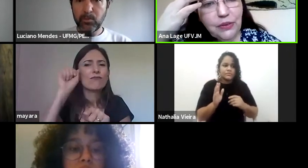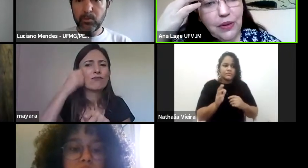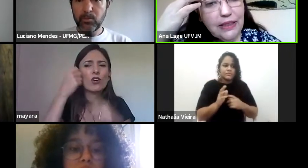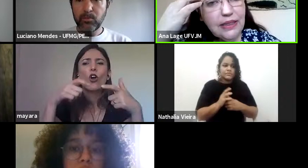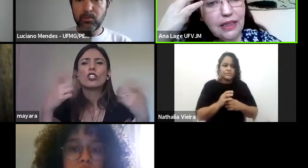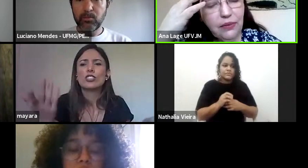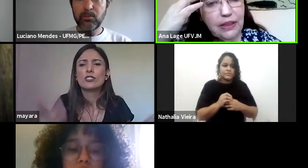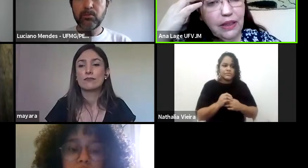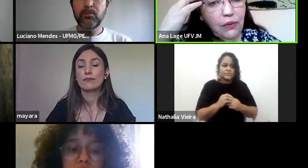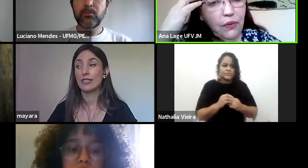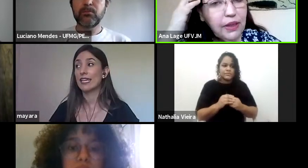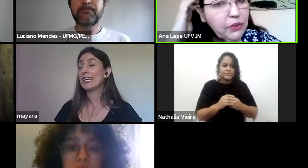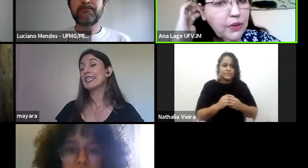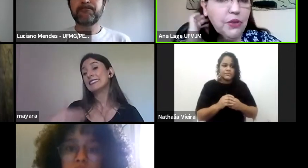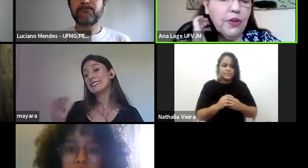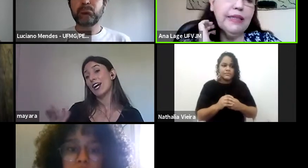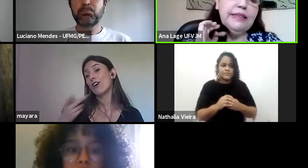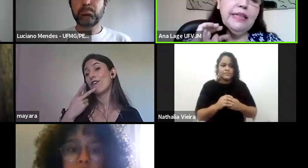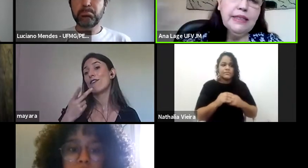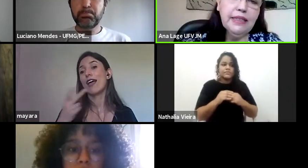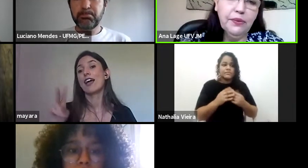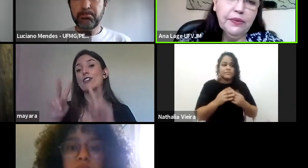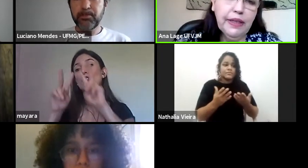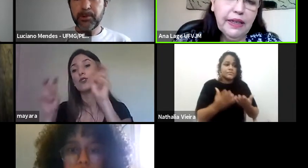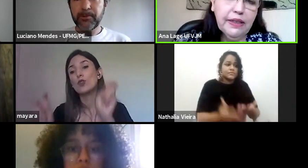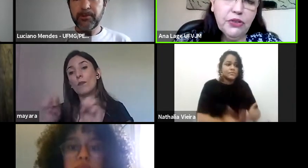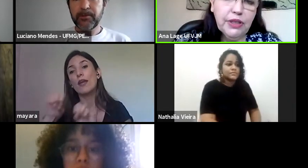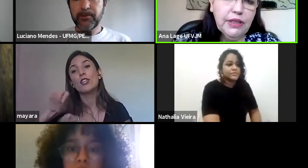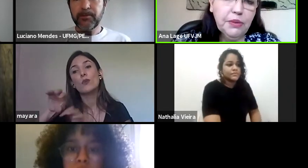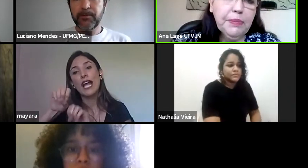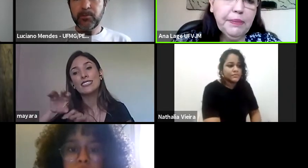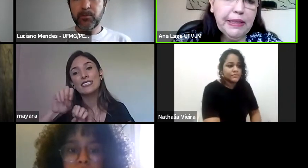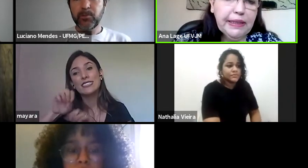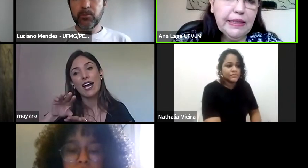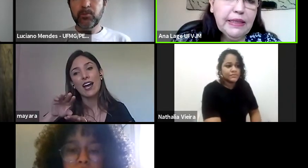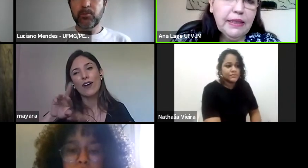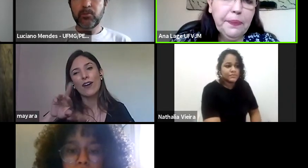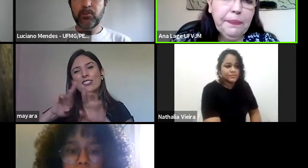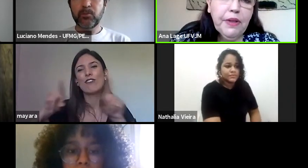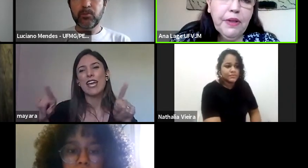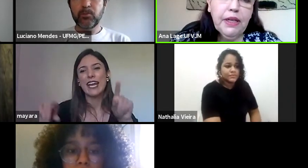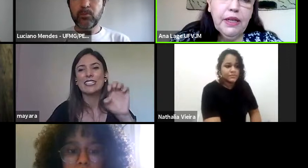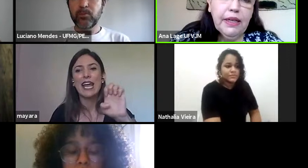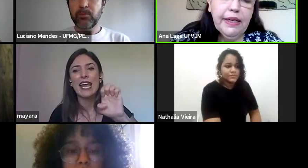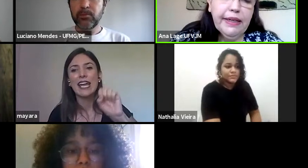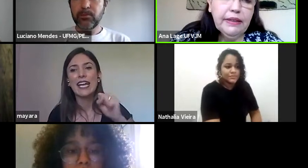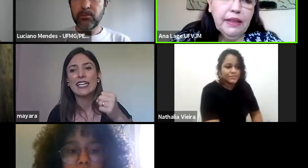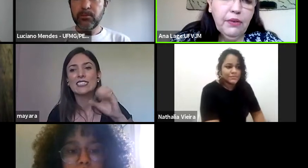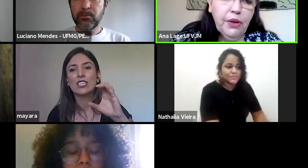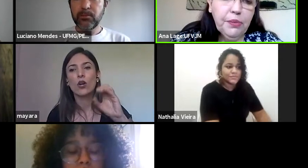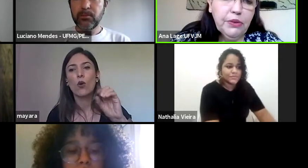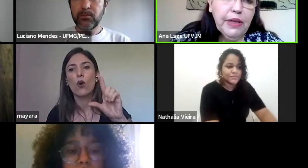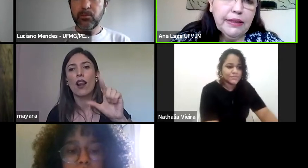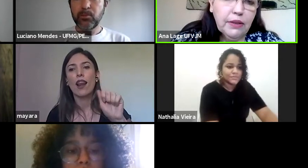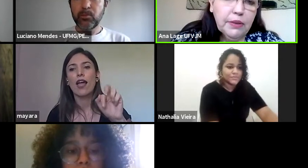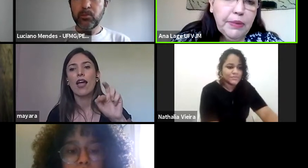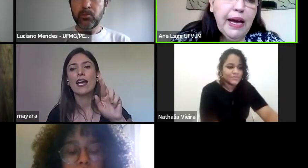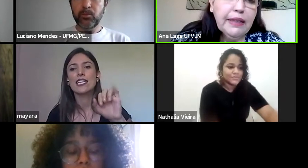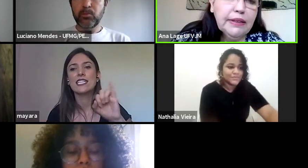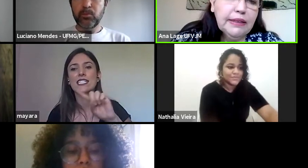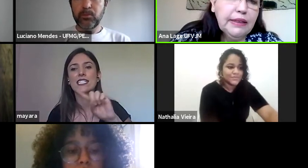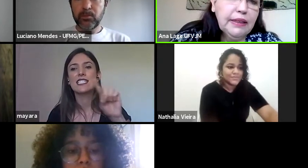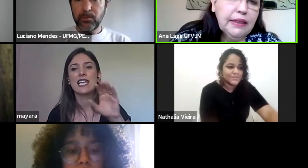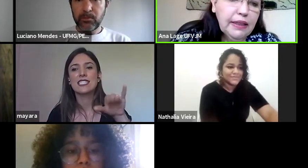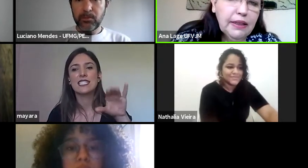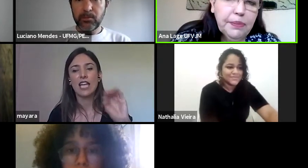educação e não quanto escolarização, acho que essa é uma primeira questão, então, é uma educação